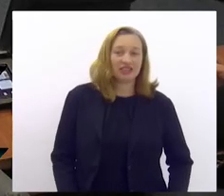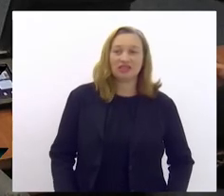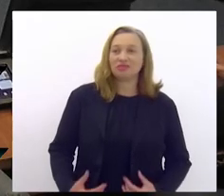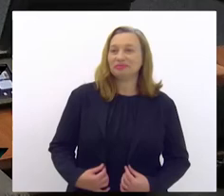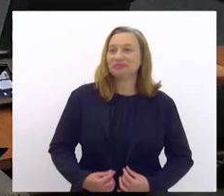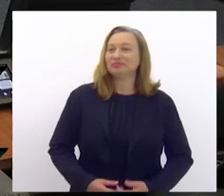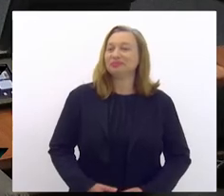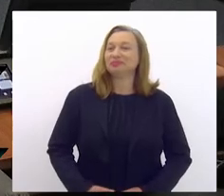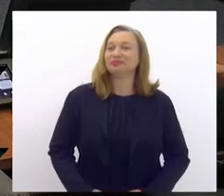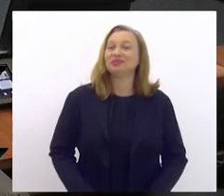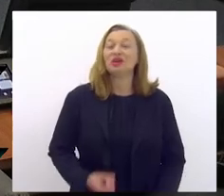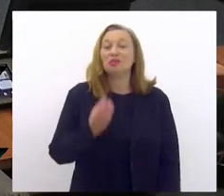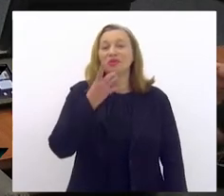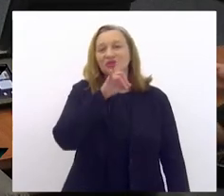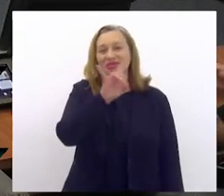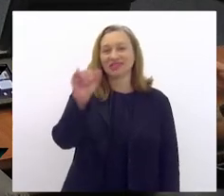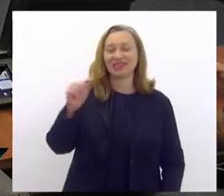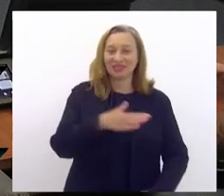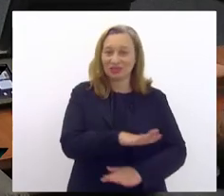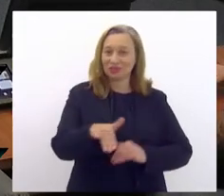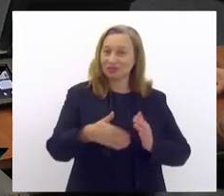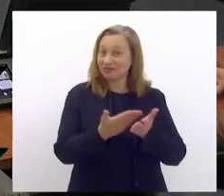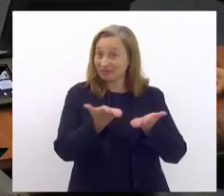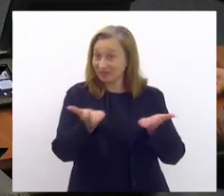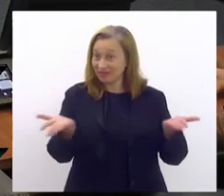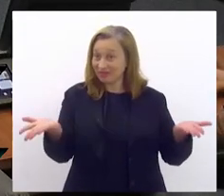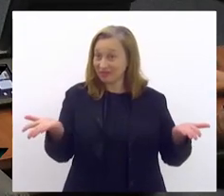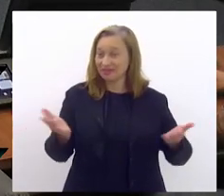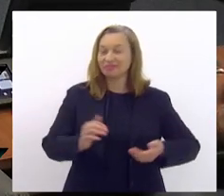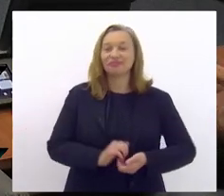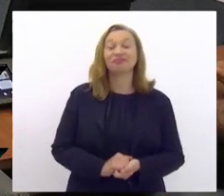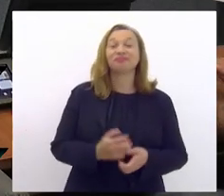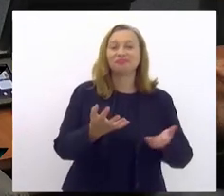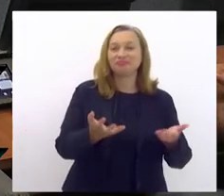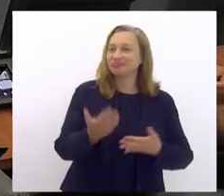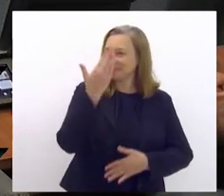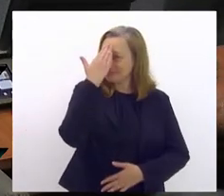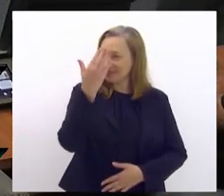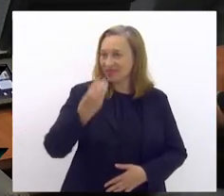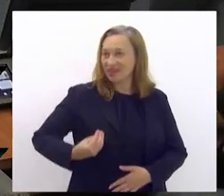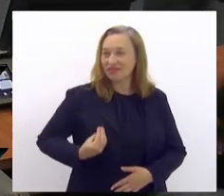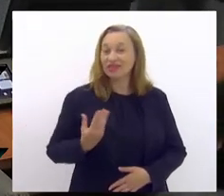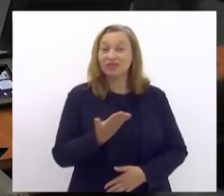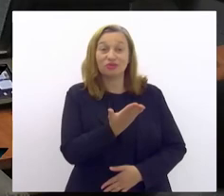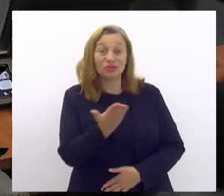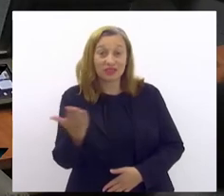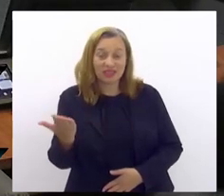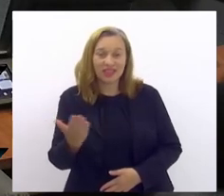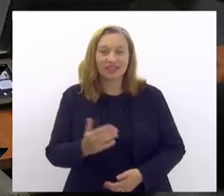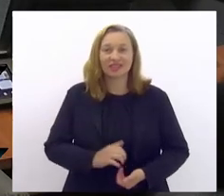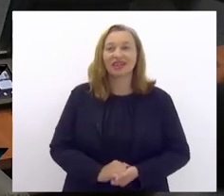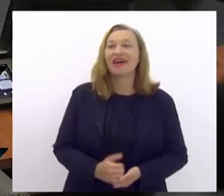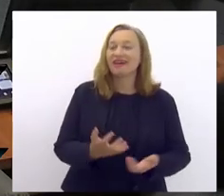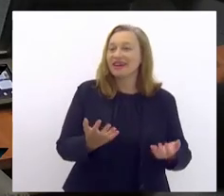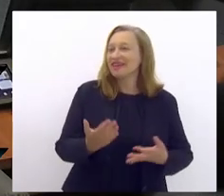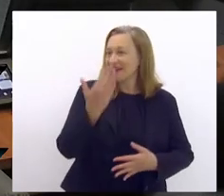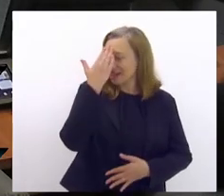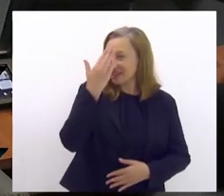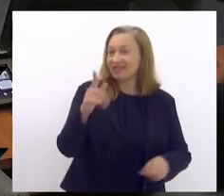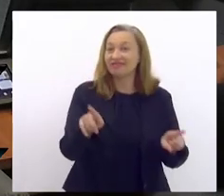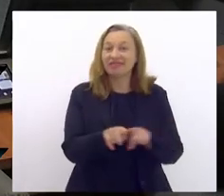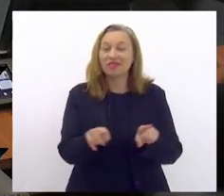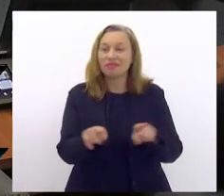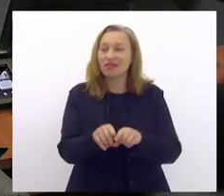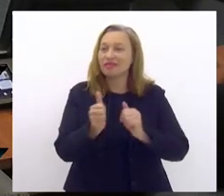Bom dia a todos, queria agradecer a presença das pessoas, queria agradecer também quem